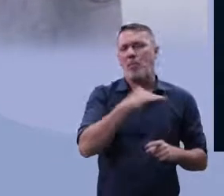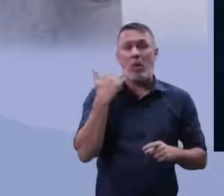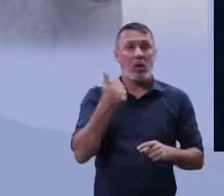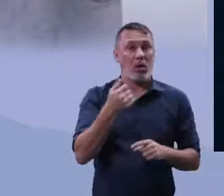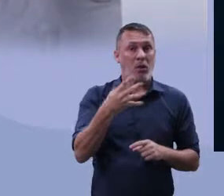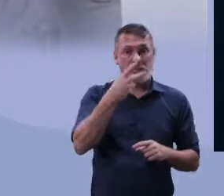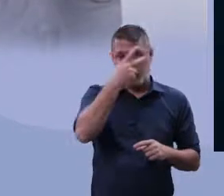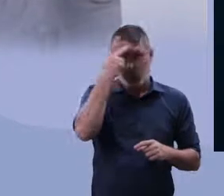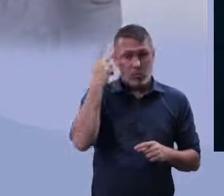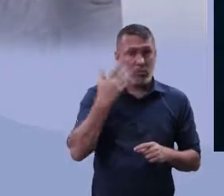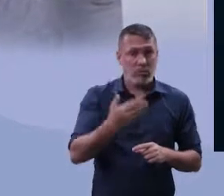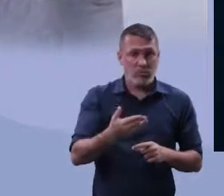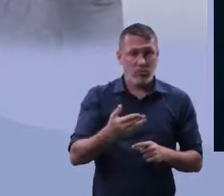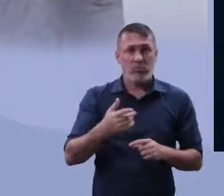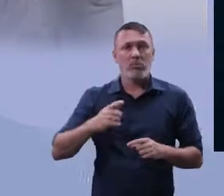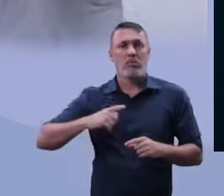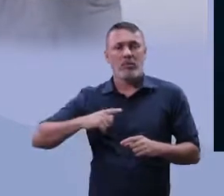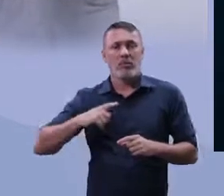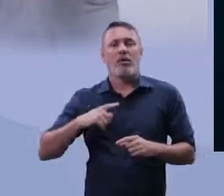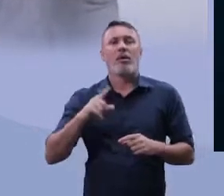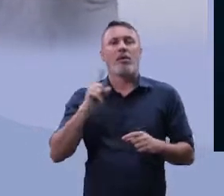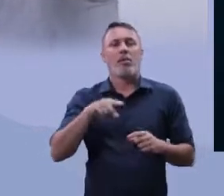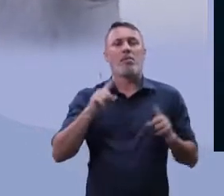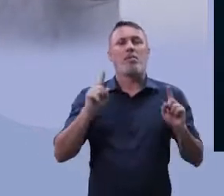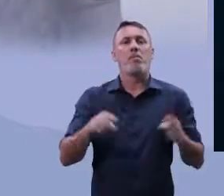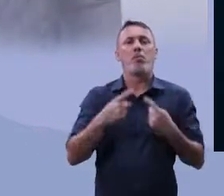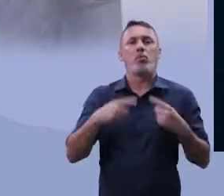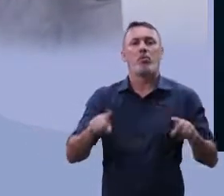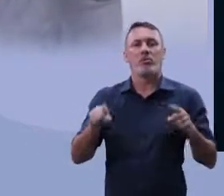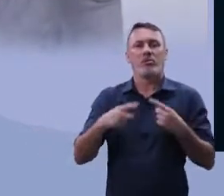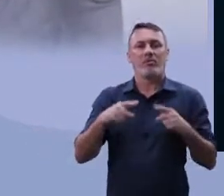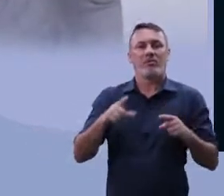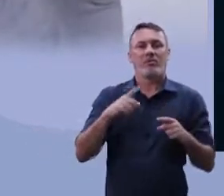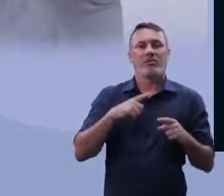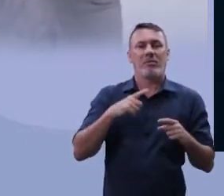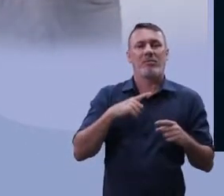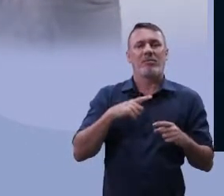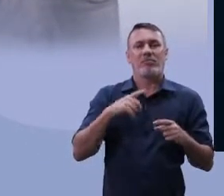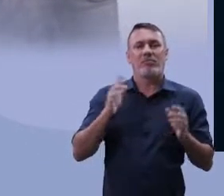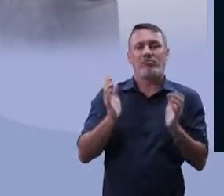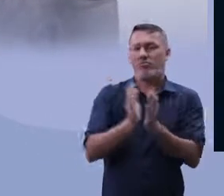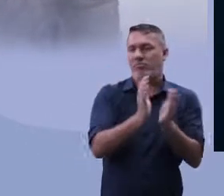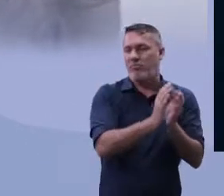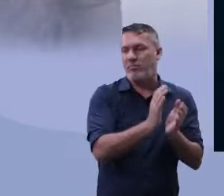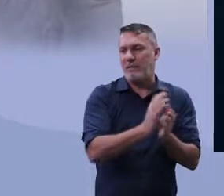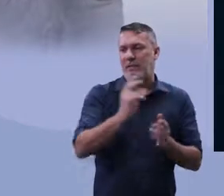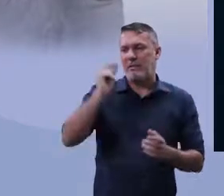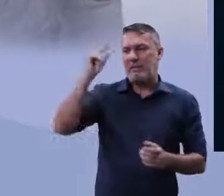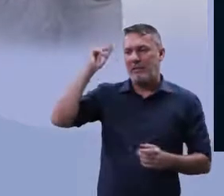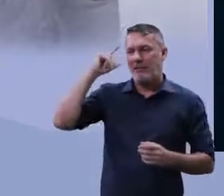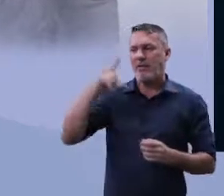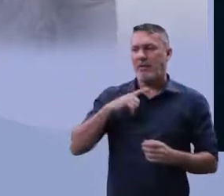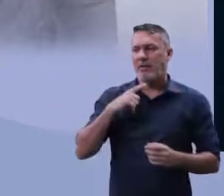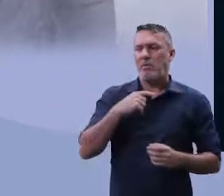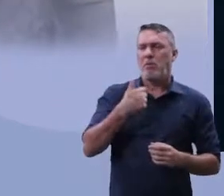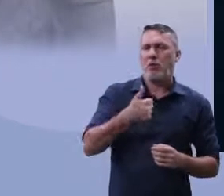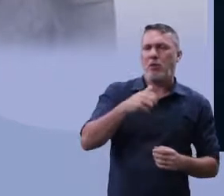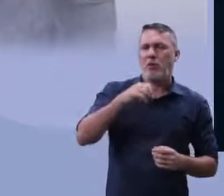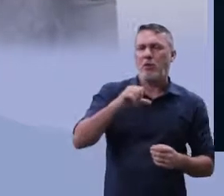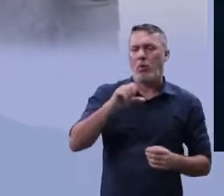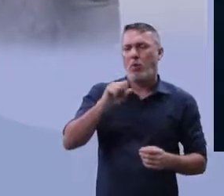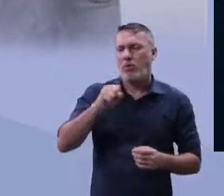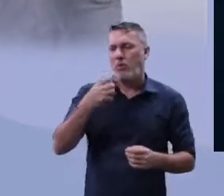que lançou a banda irlandesa U2, lá nos idos de 1984